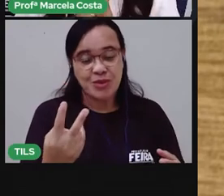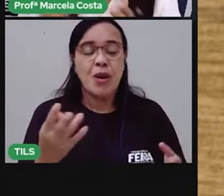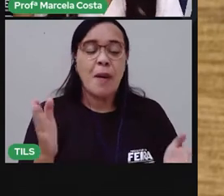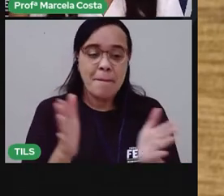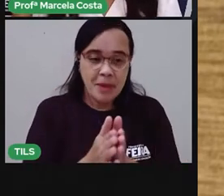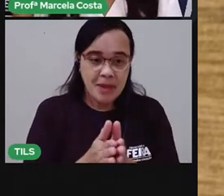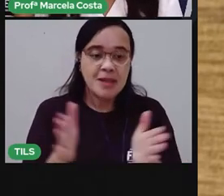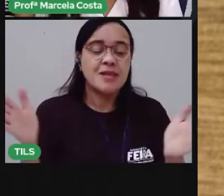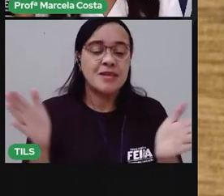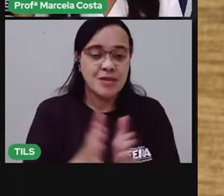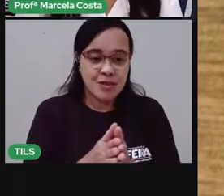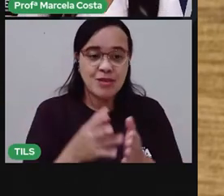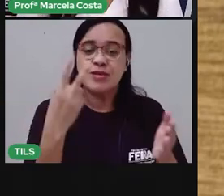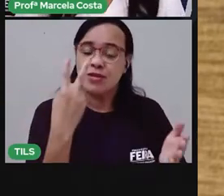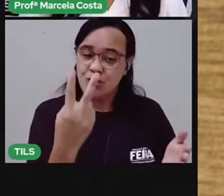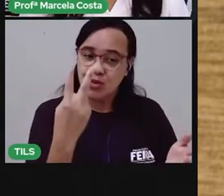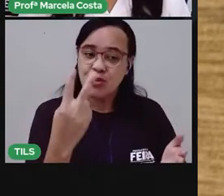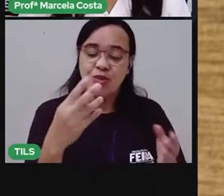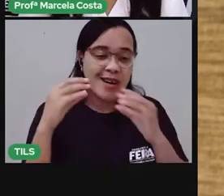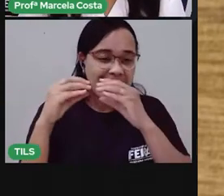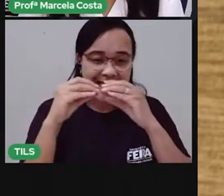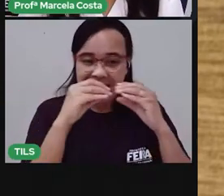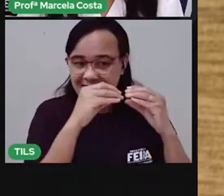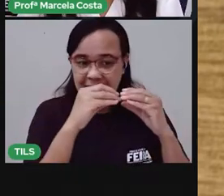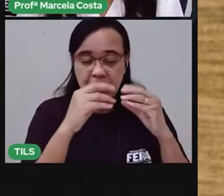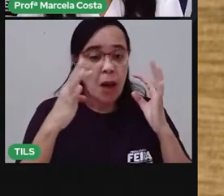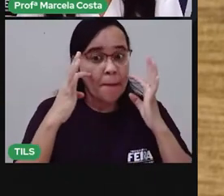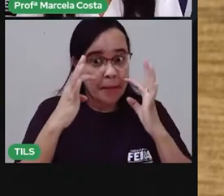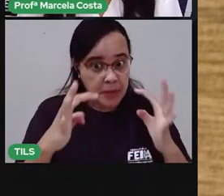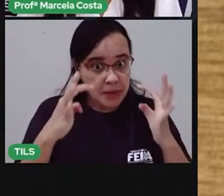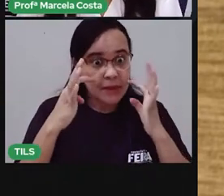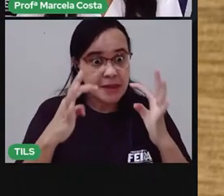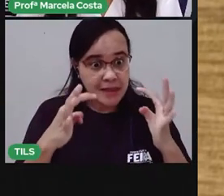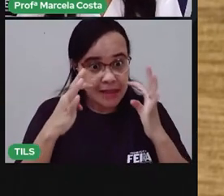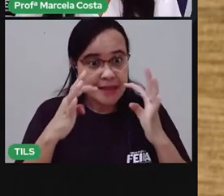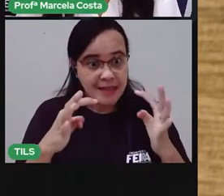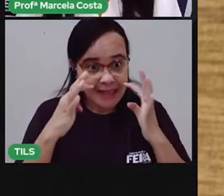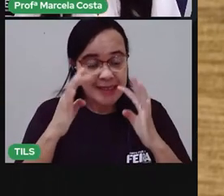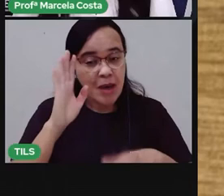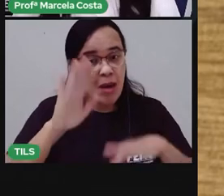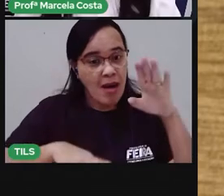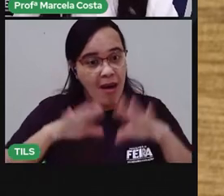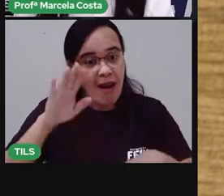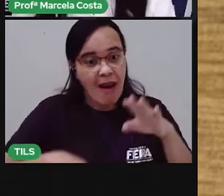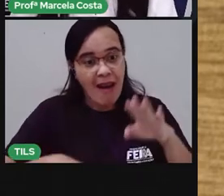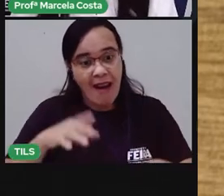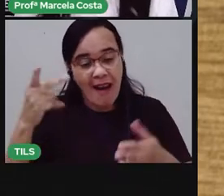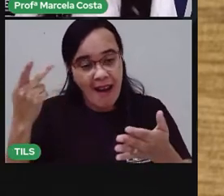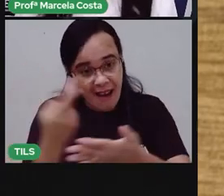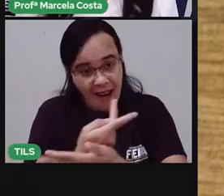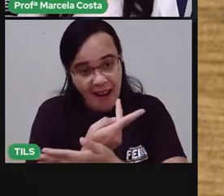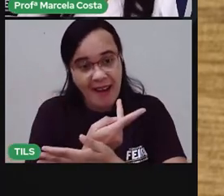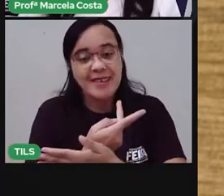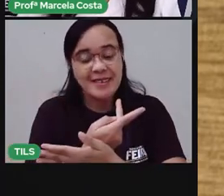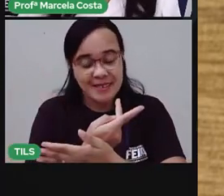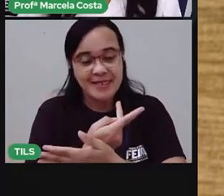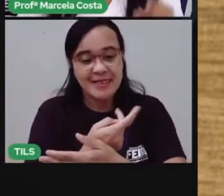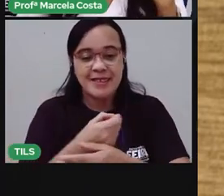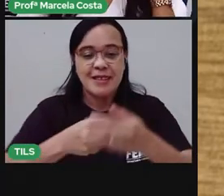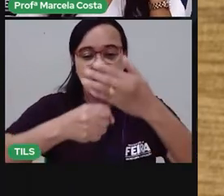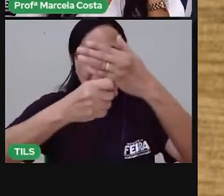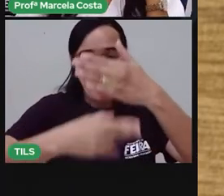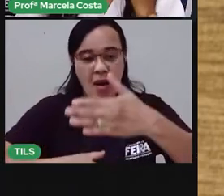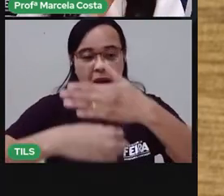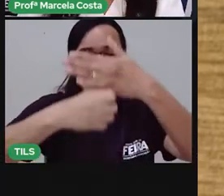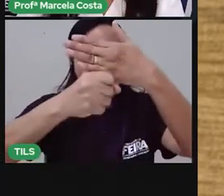Milho. Duas. Preste atenção aí. Me ajuda. Me diz aí no chat qual é o número, porque